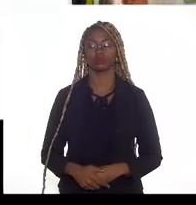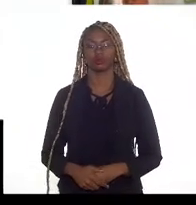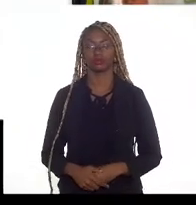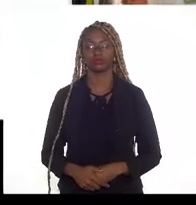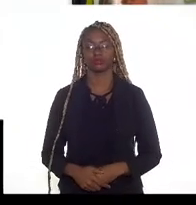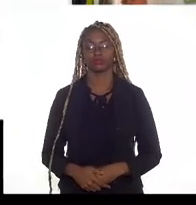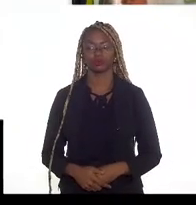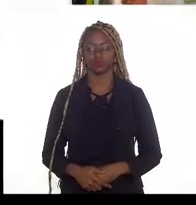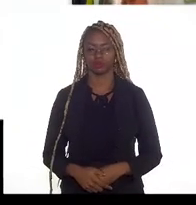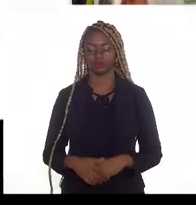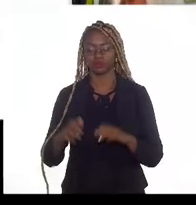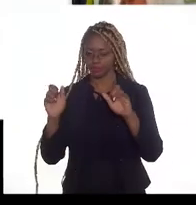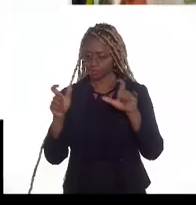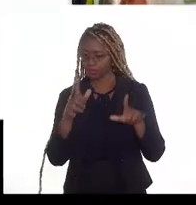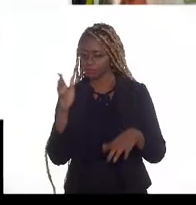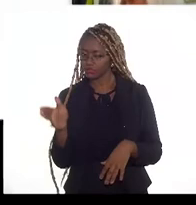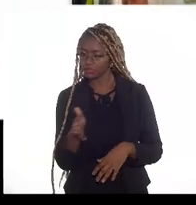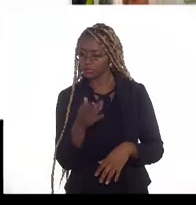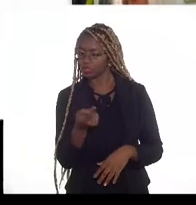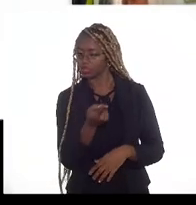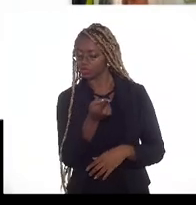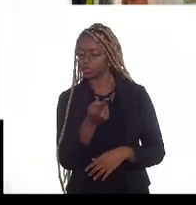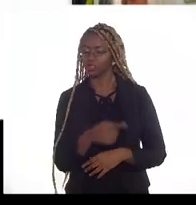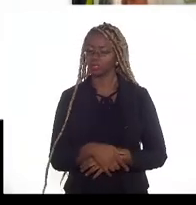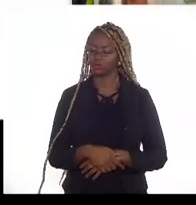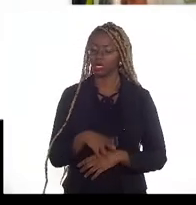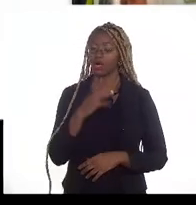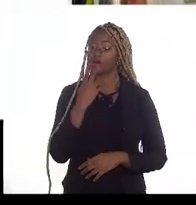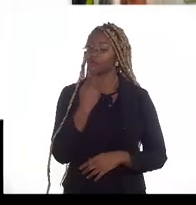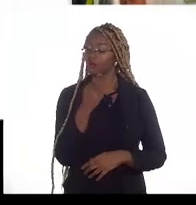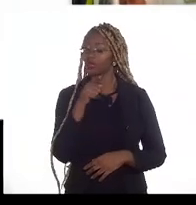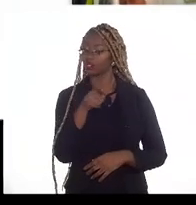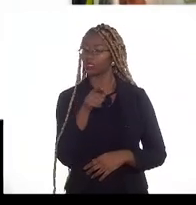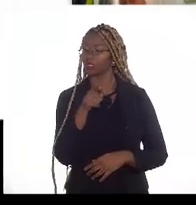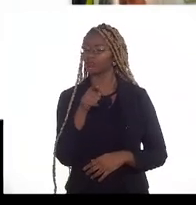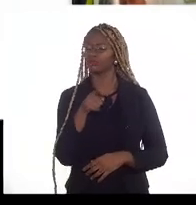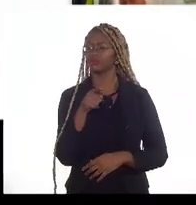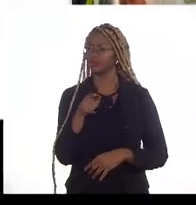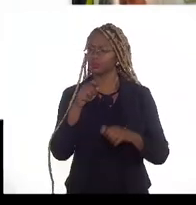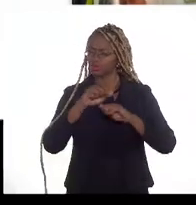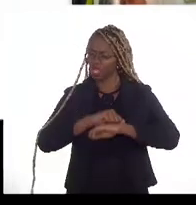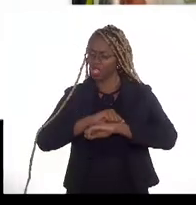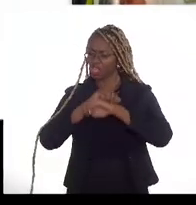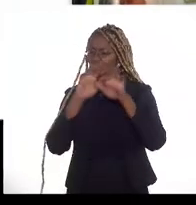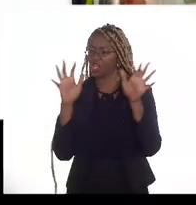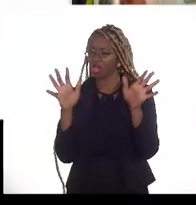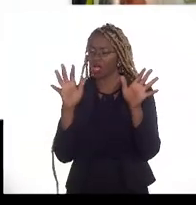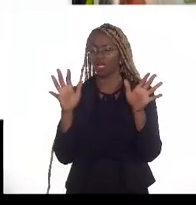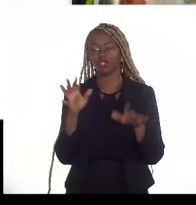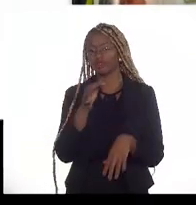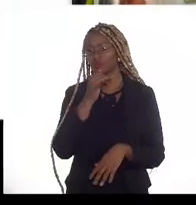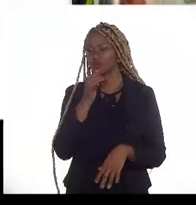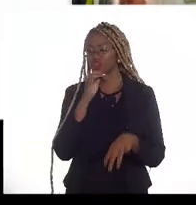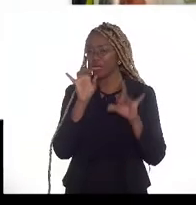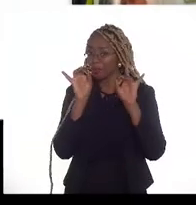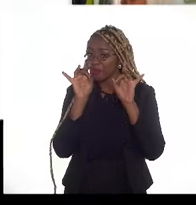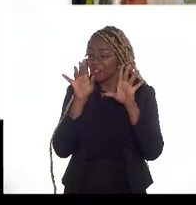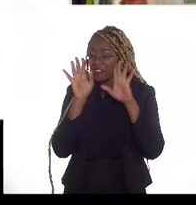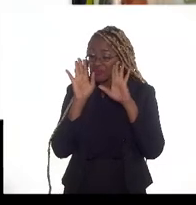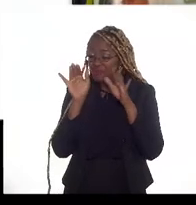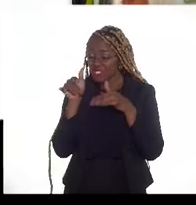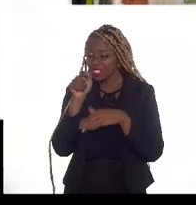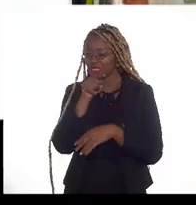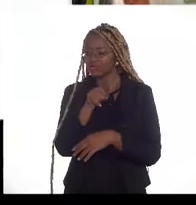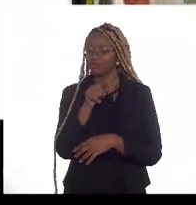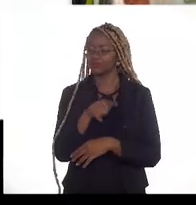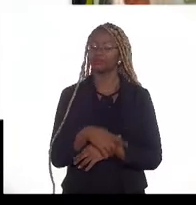Passando para o próximo slide, falando, deixando bem explícito um caso específico do benefício